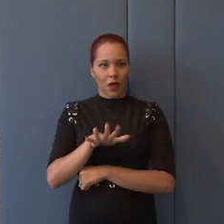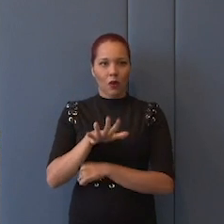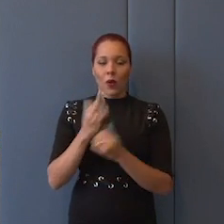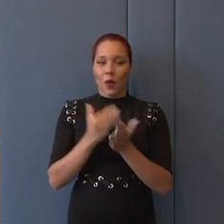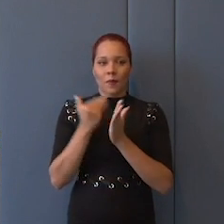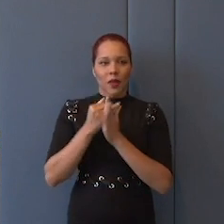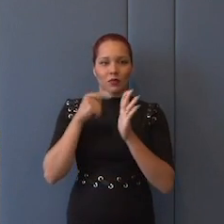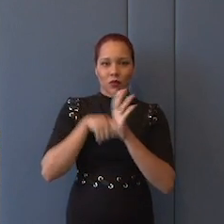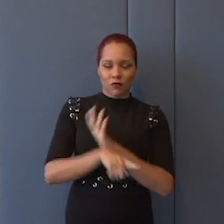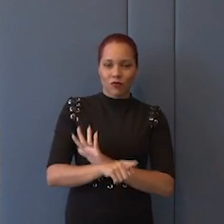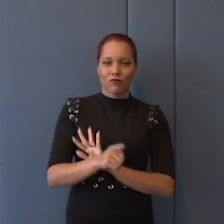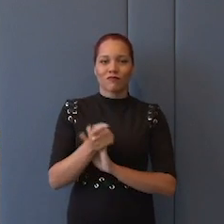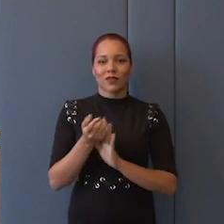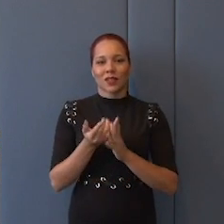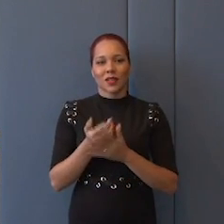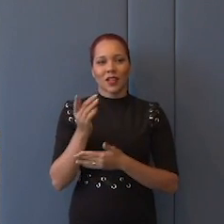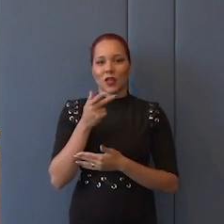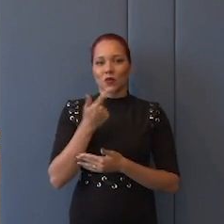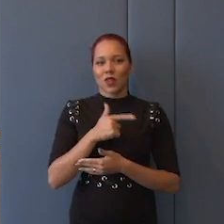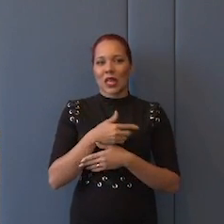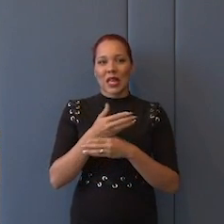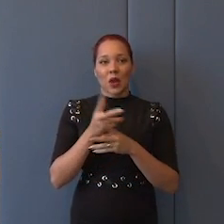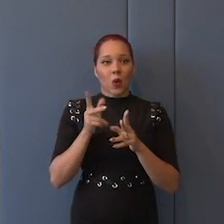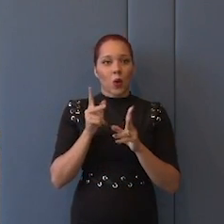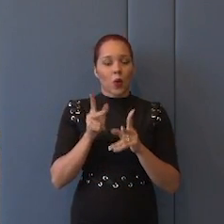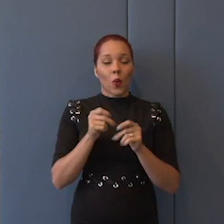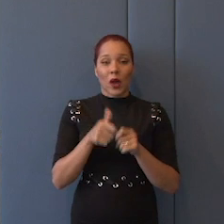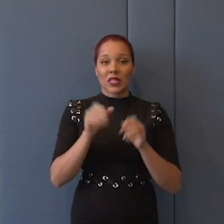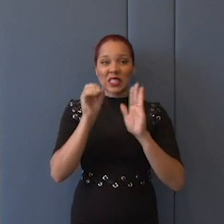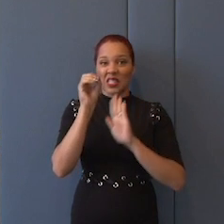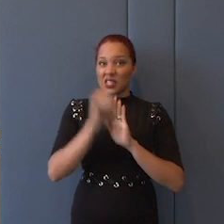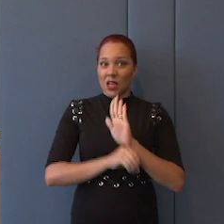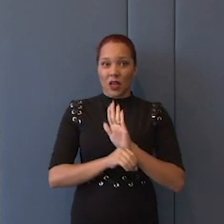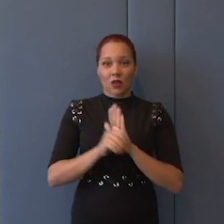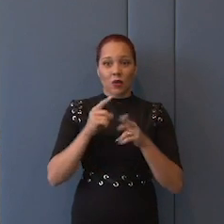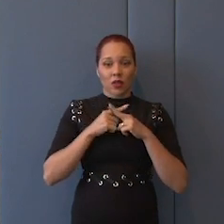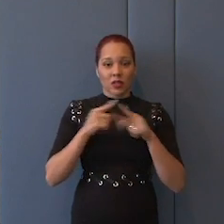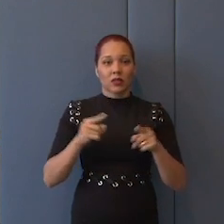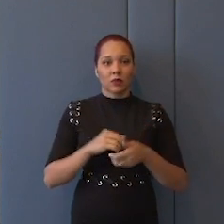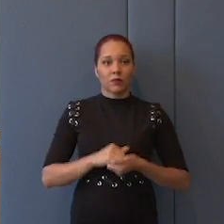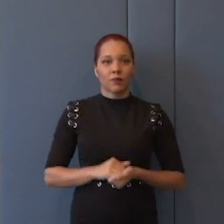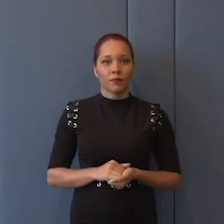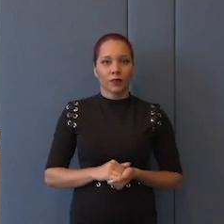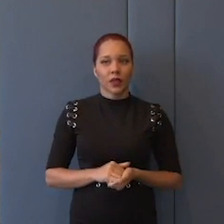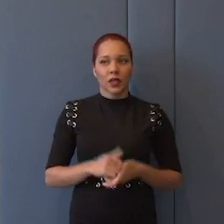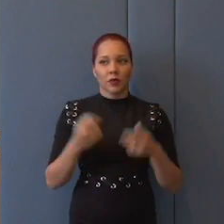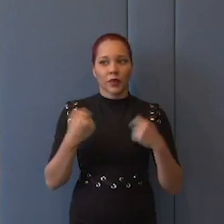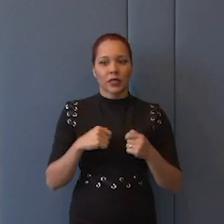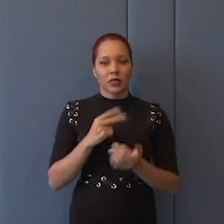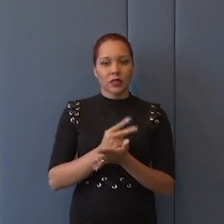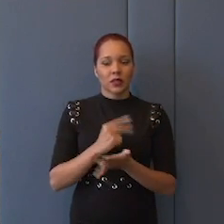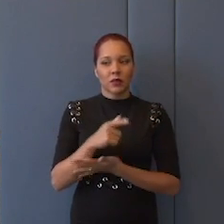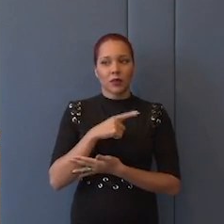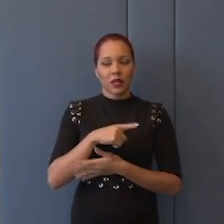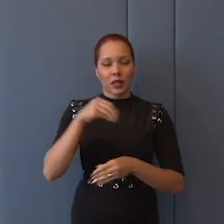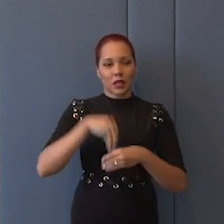profunda, muito grande, sem absolutamente nenhuma, zero contestação do nosso quadro constitucional, de viver inteiramente dentro do nosso